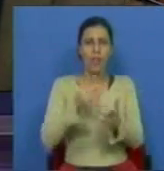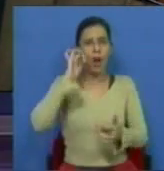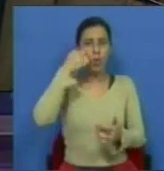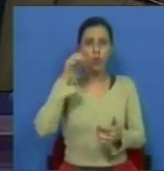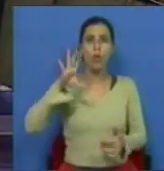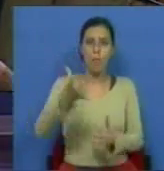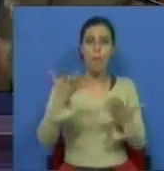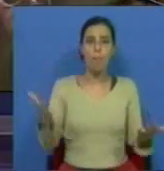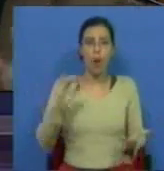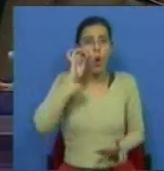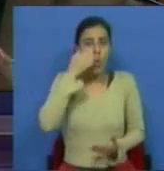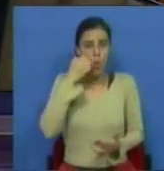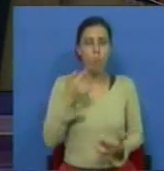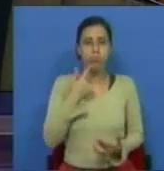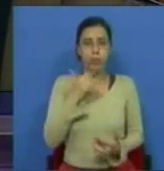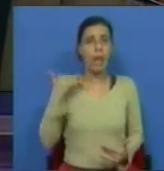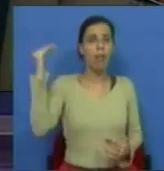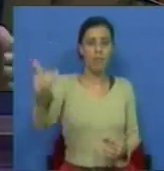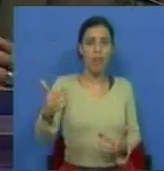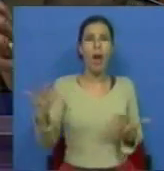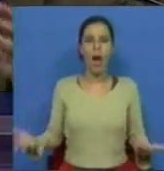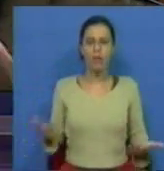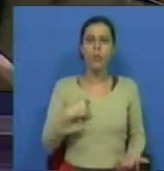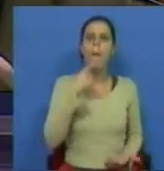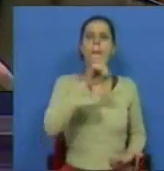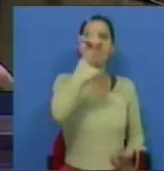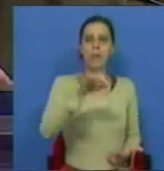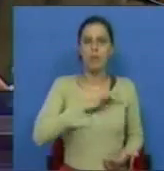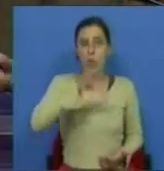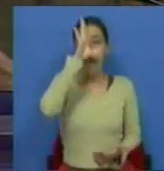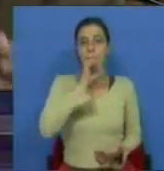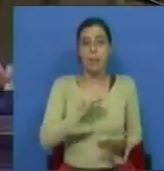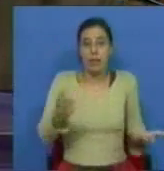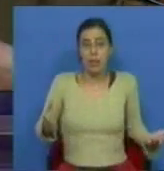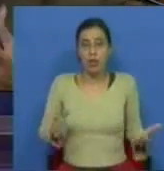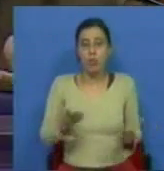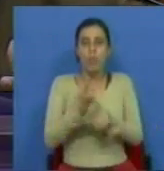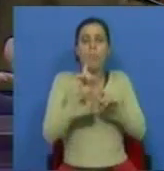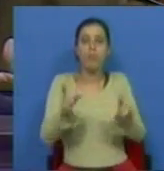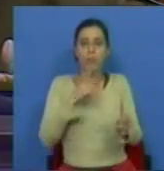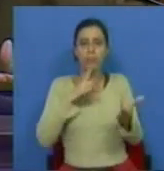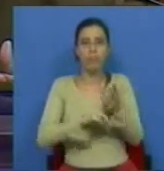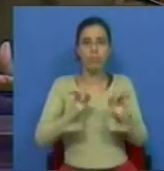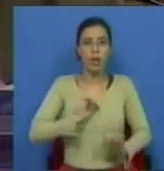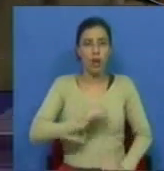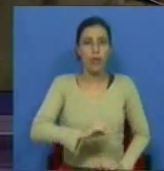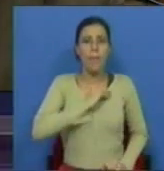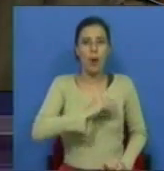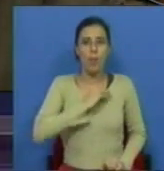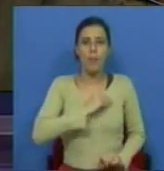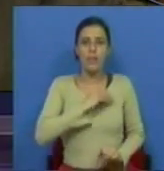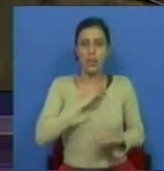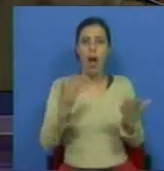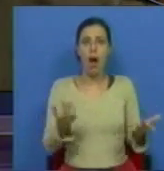custos para o e custos muito elevados. E por isso eu pergunto ao Sr. Ministro, acima de tudo, porque é realmente a nossa preocupação,